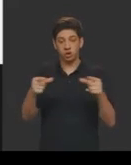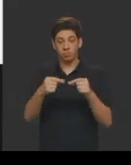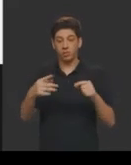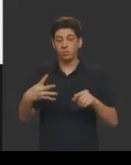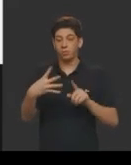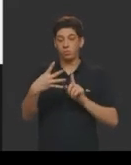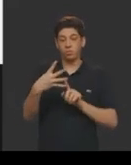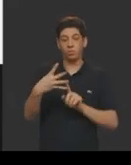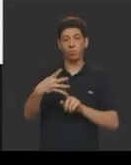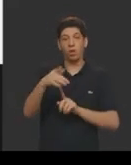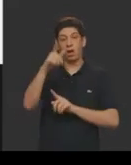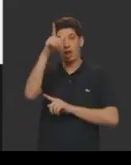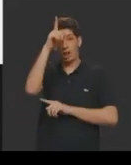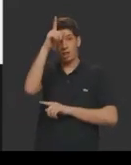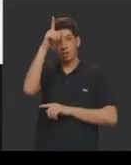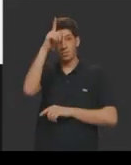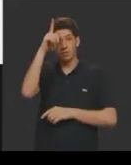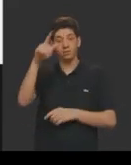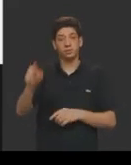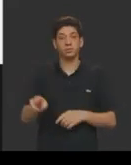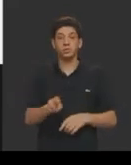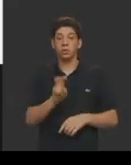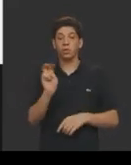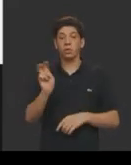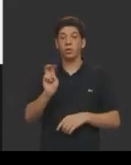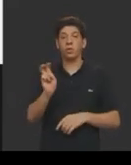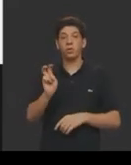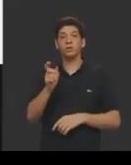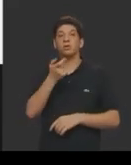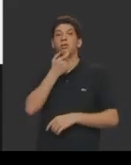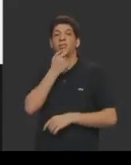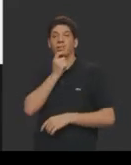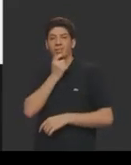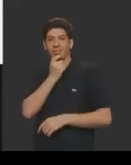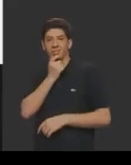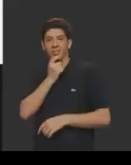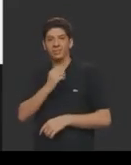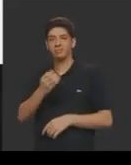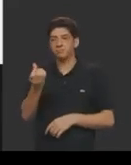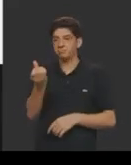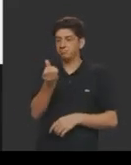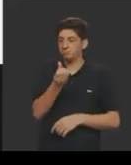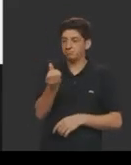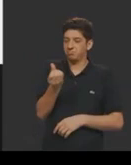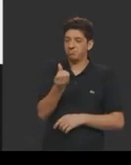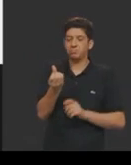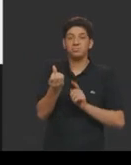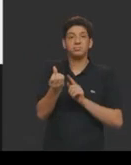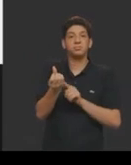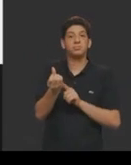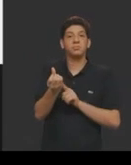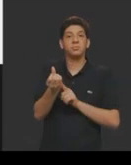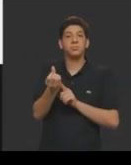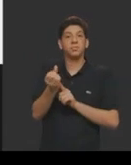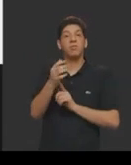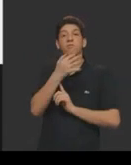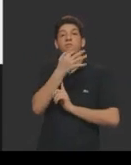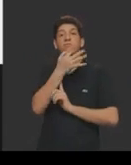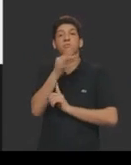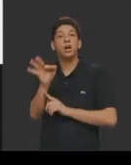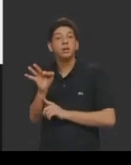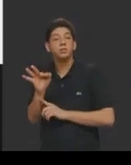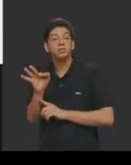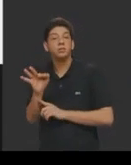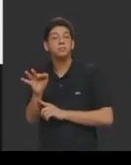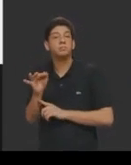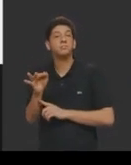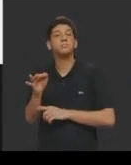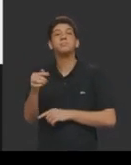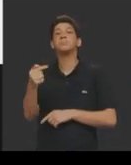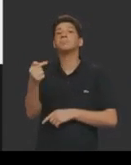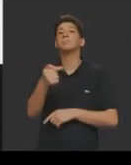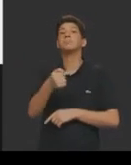quarta Alemanha, o quinto Reino Unido, o sexto a França, o sétimo a